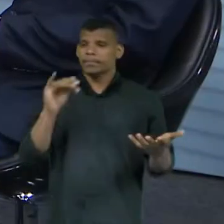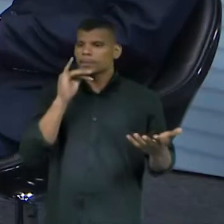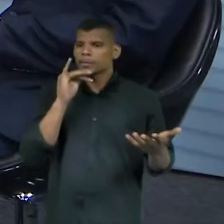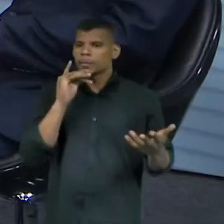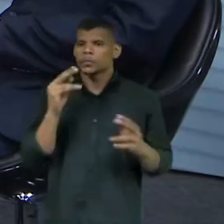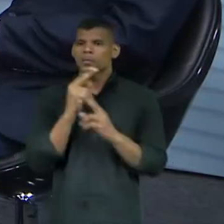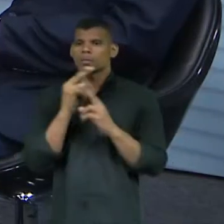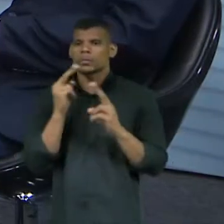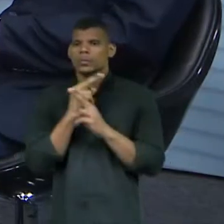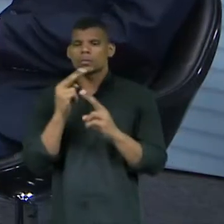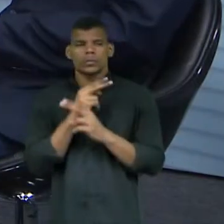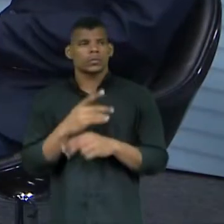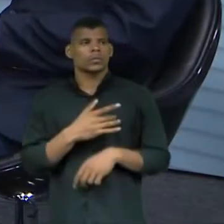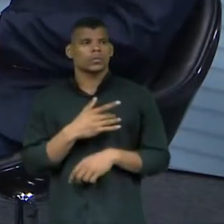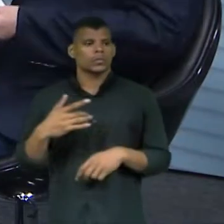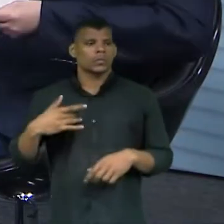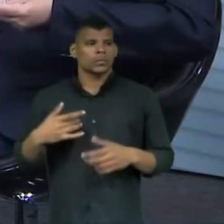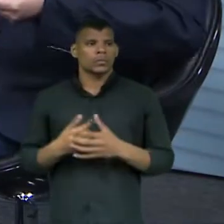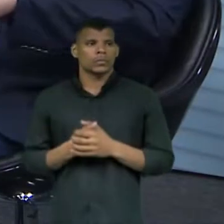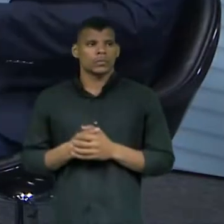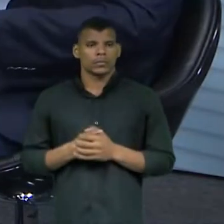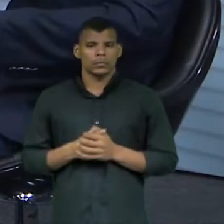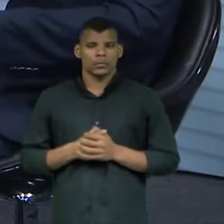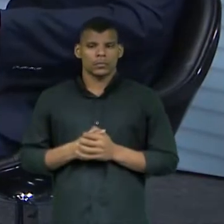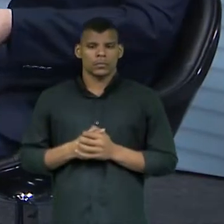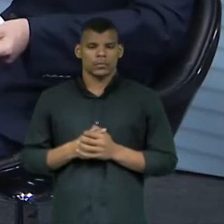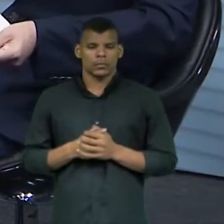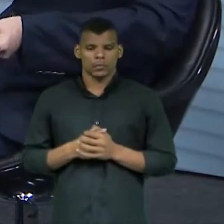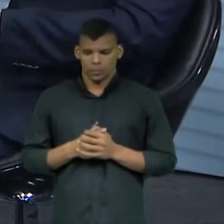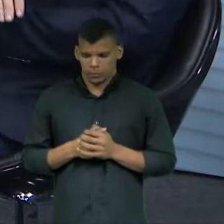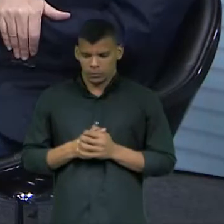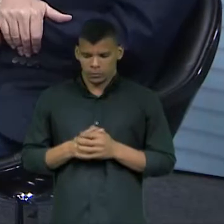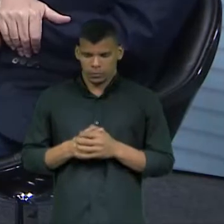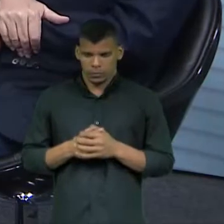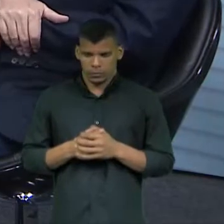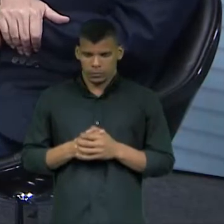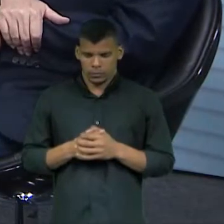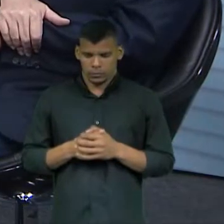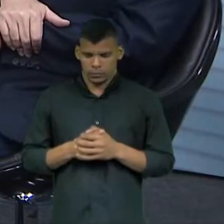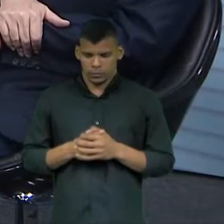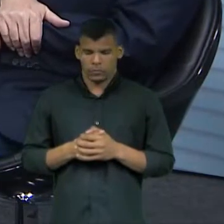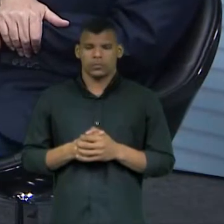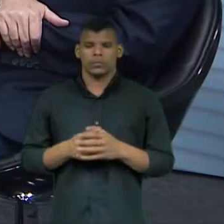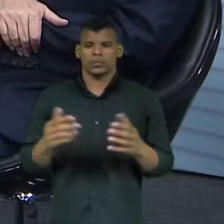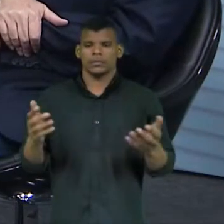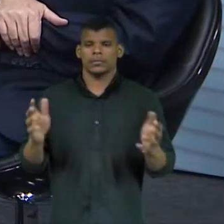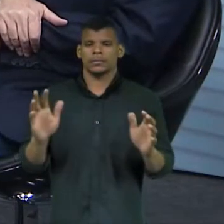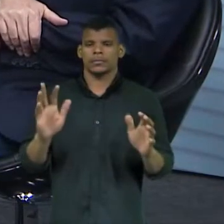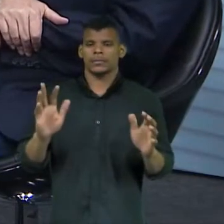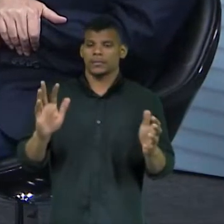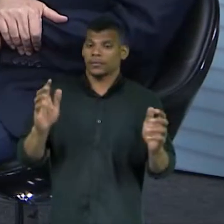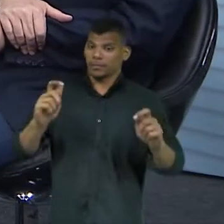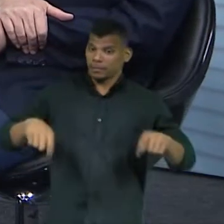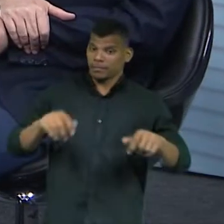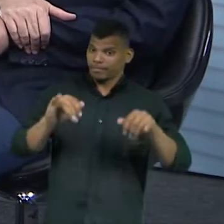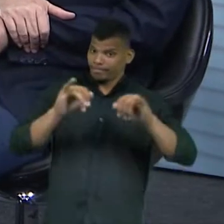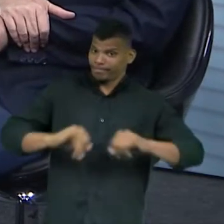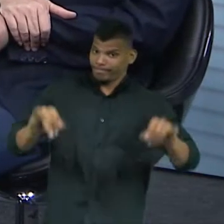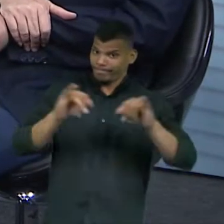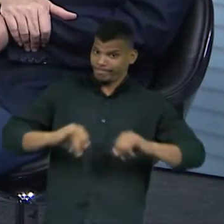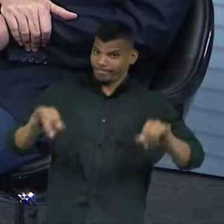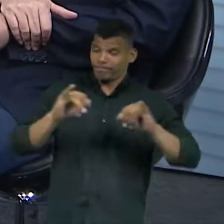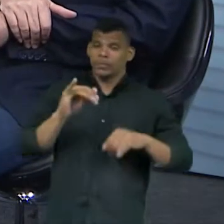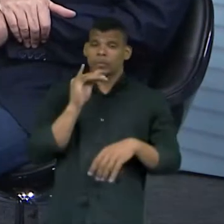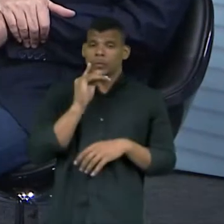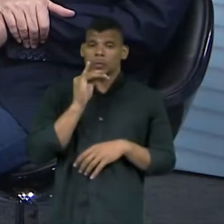emergência de saúde pública, o governo precisar ver um comunicado, ele pode fazer. É, porque ela pode ser informativa, né? Então, eu posso